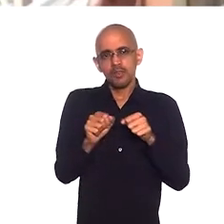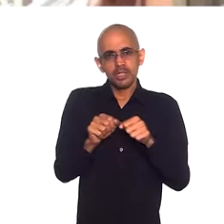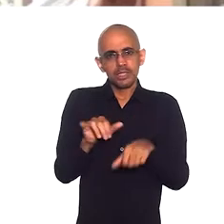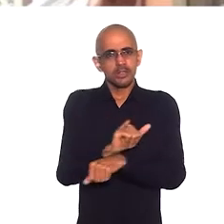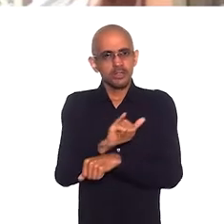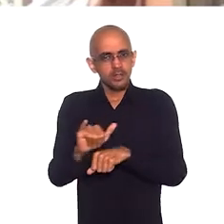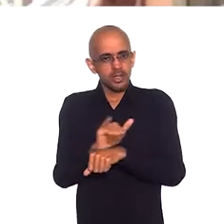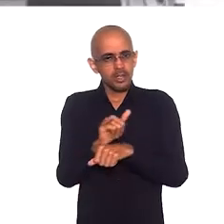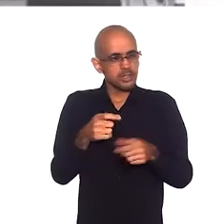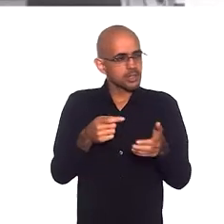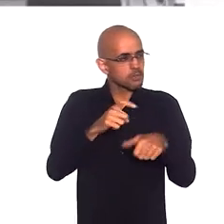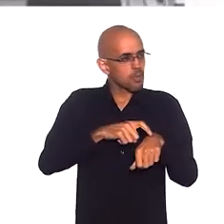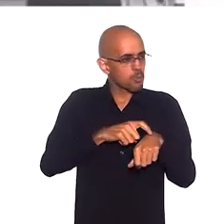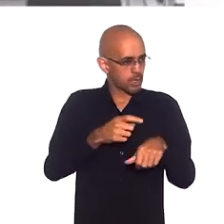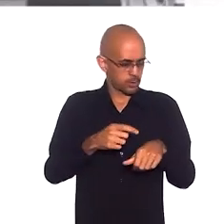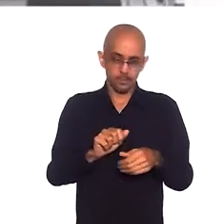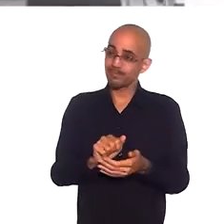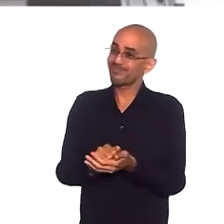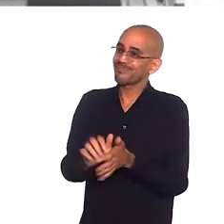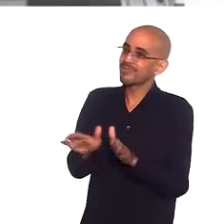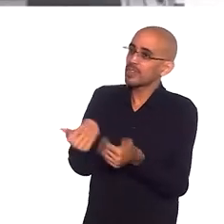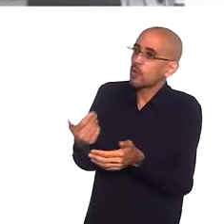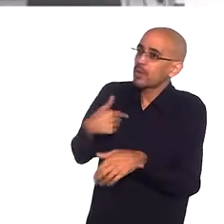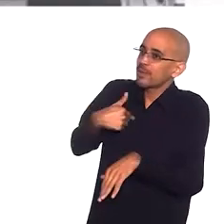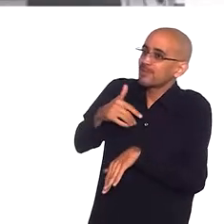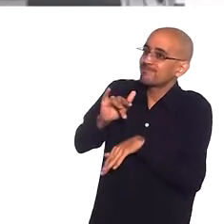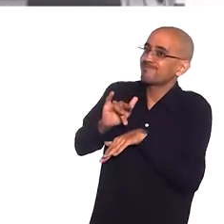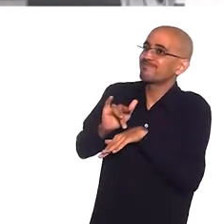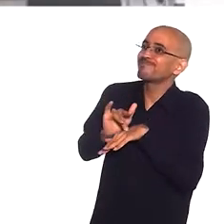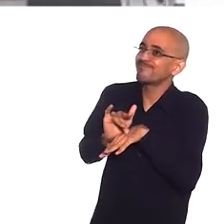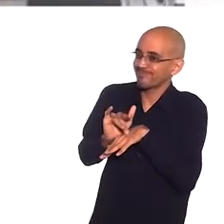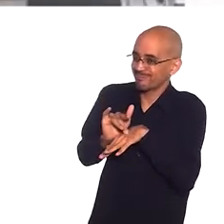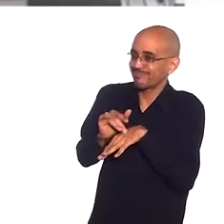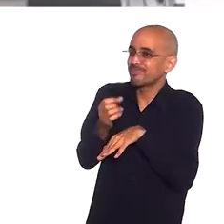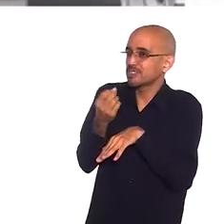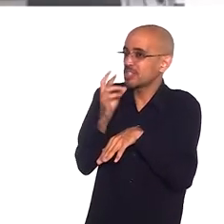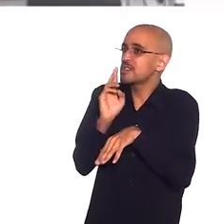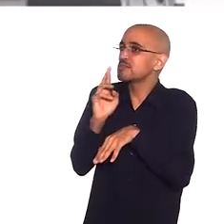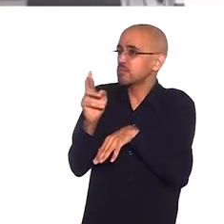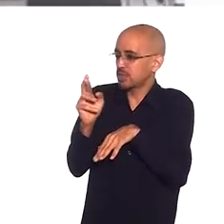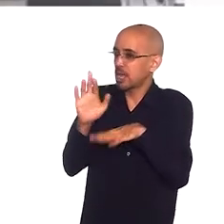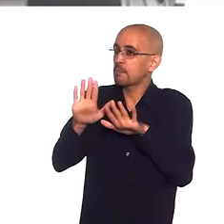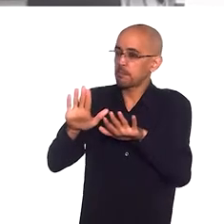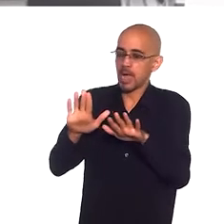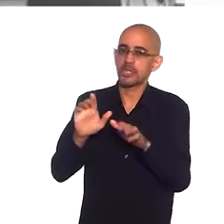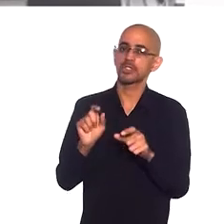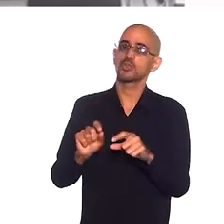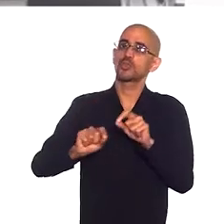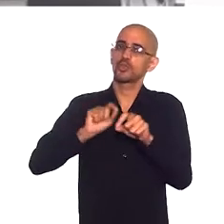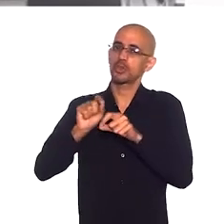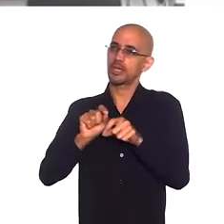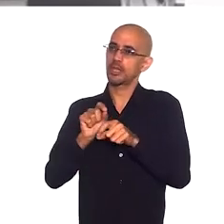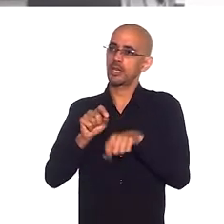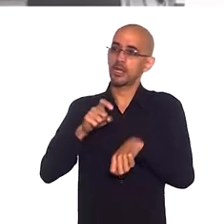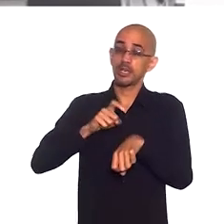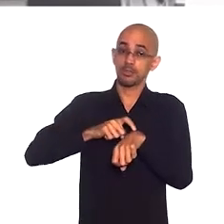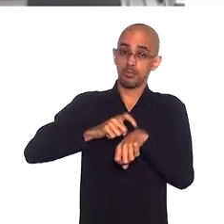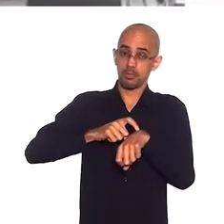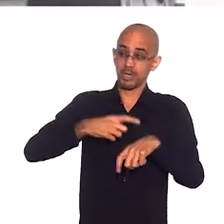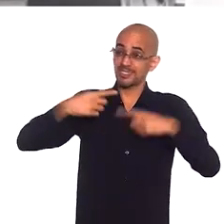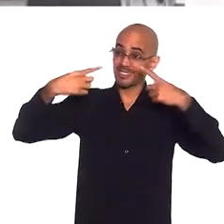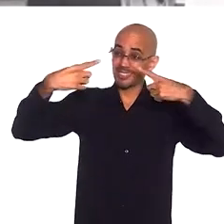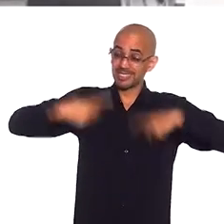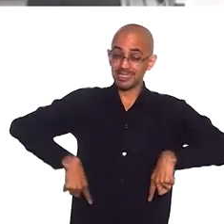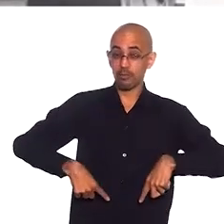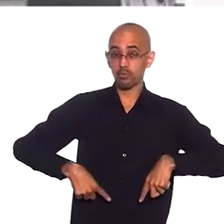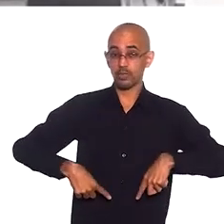difícil que a gente está vivendo. Eu fico constrangida até de dizer isso, mas no momento desse desafio,